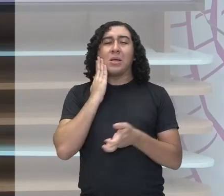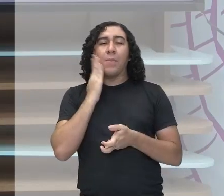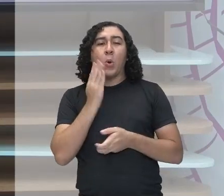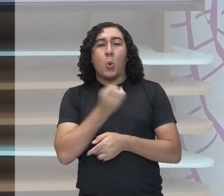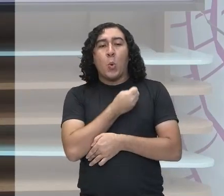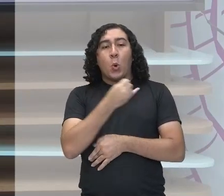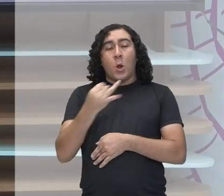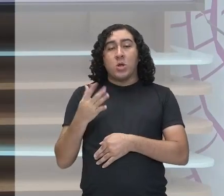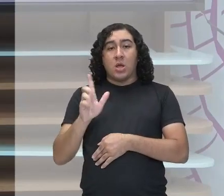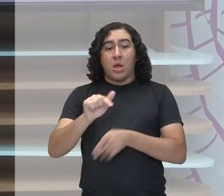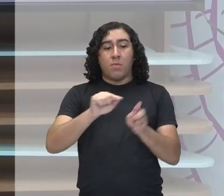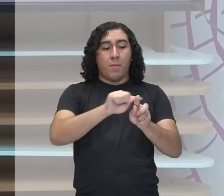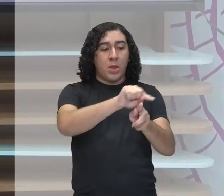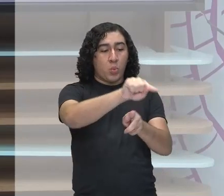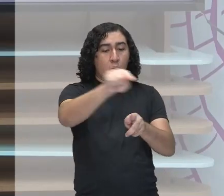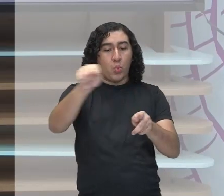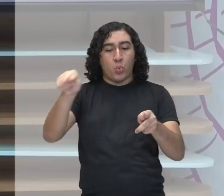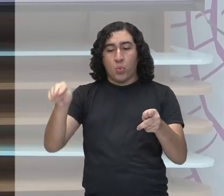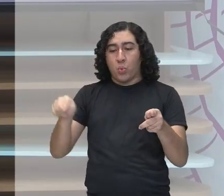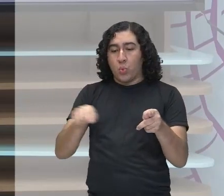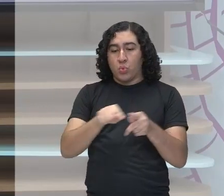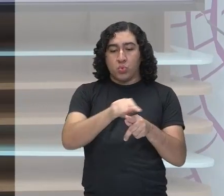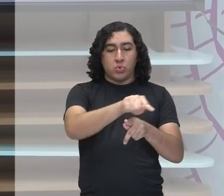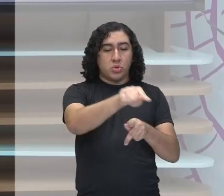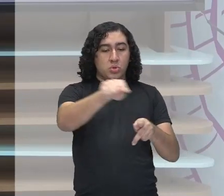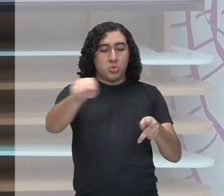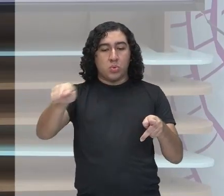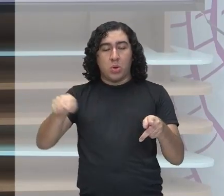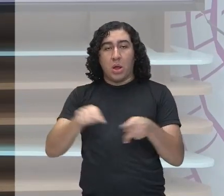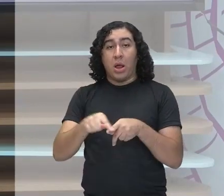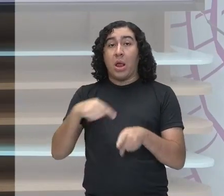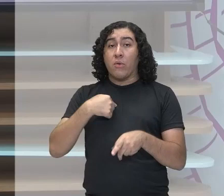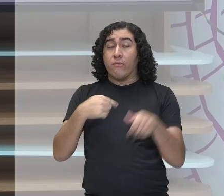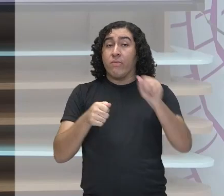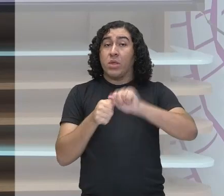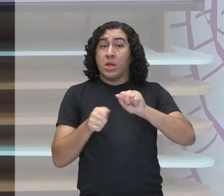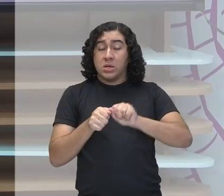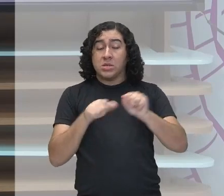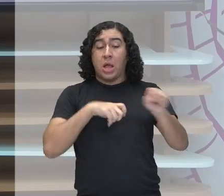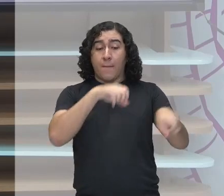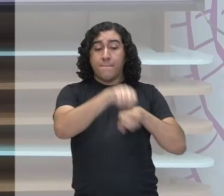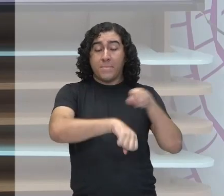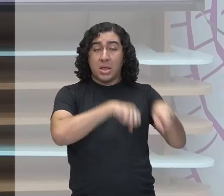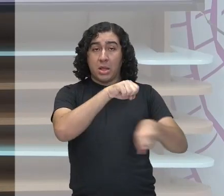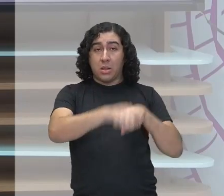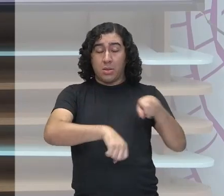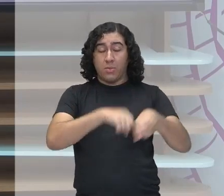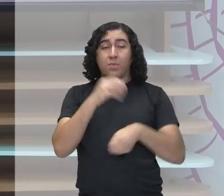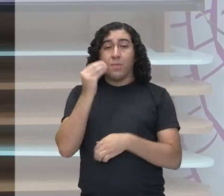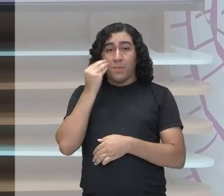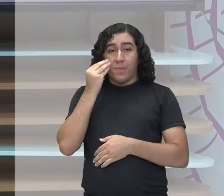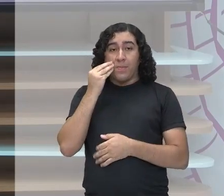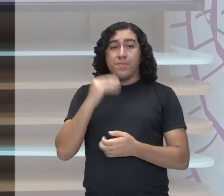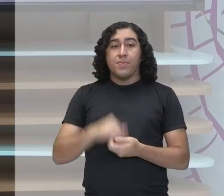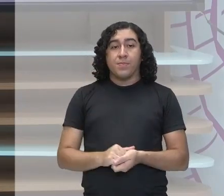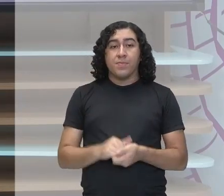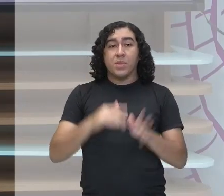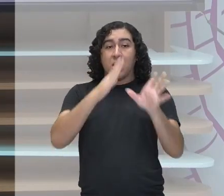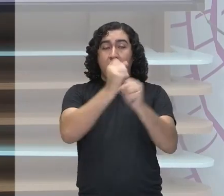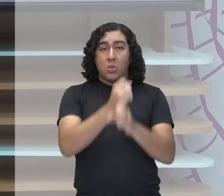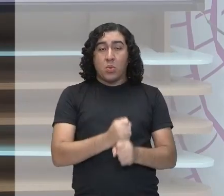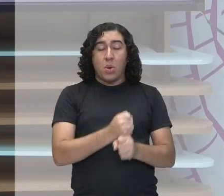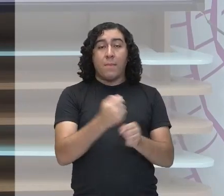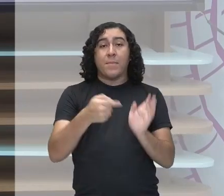esse percurso circular, né? Que eu fiz pedalando duas, dando duas voltas. Então, nós vamos calcular primeiro